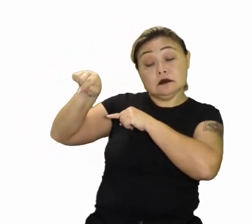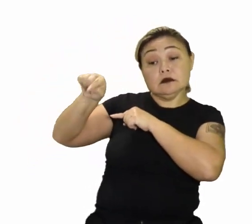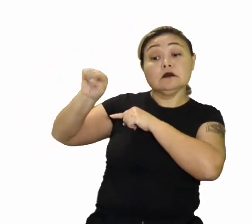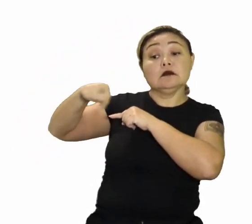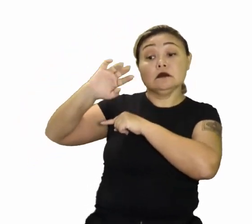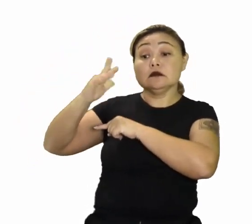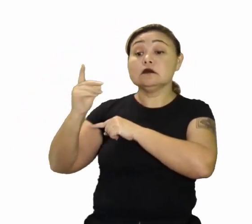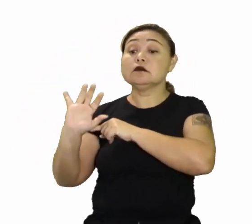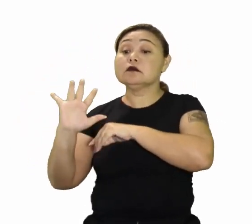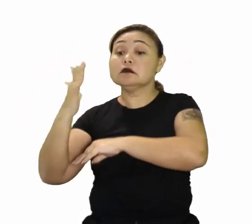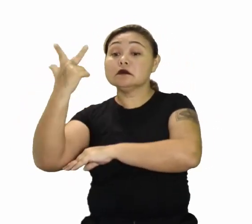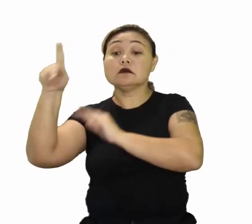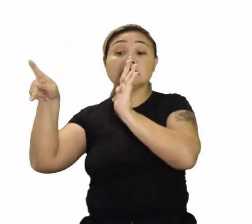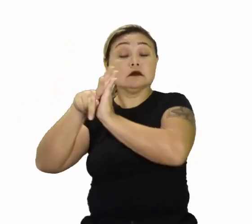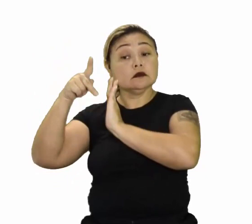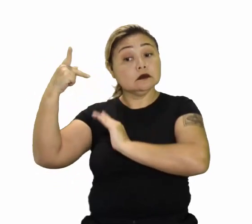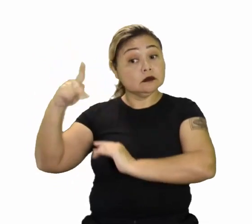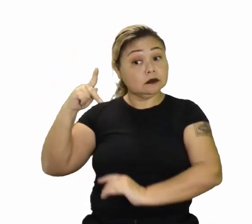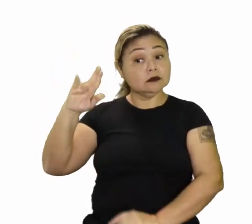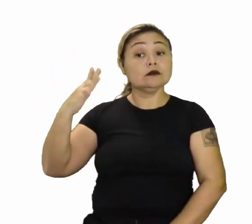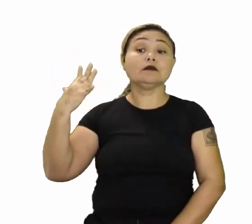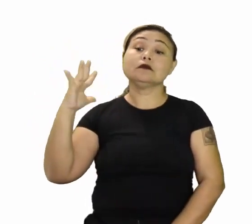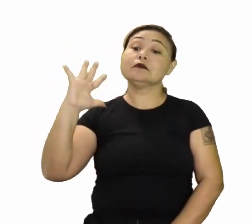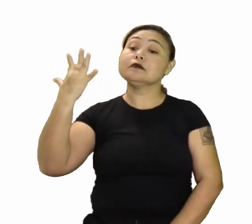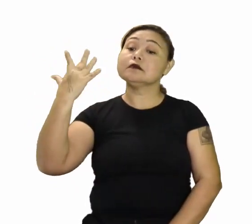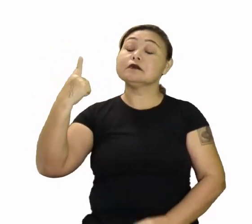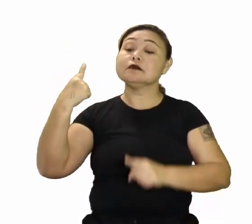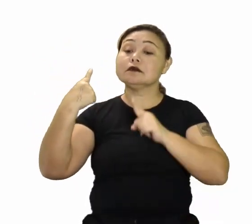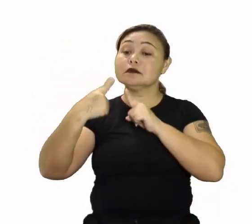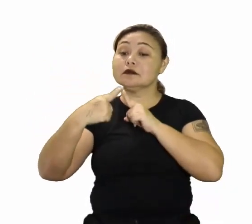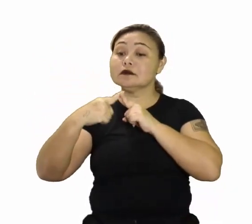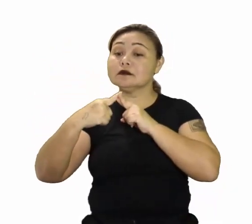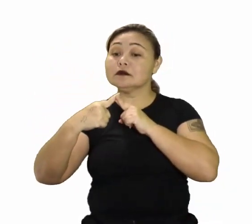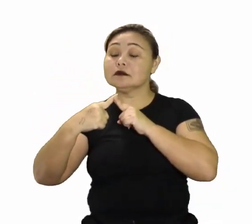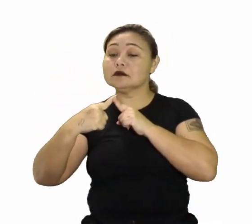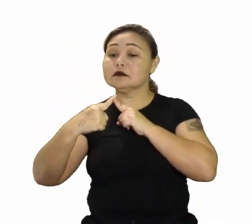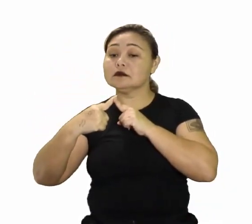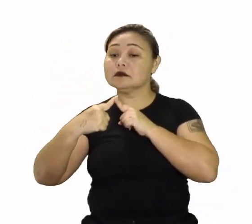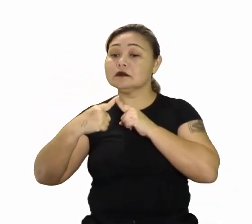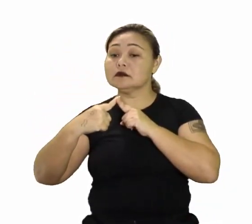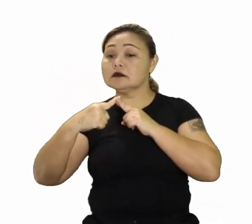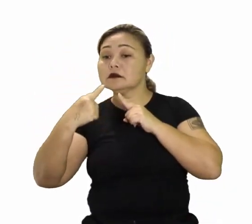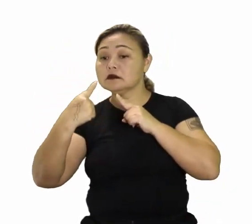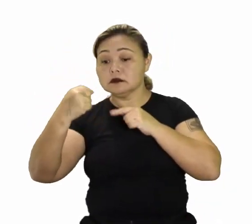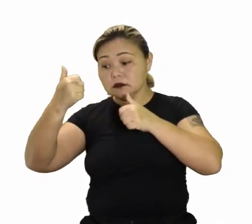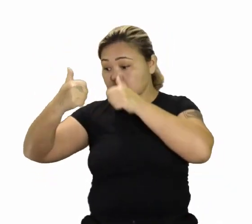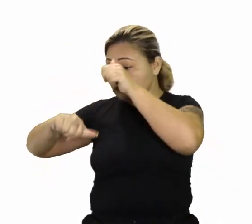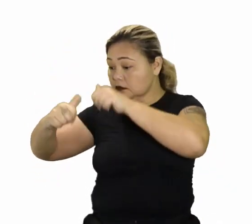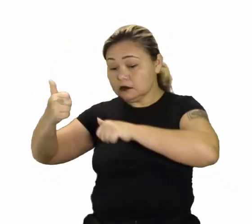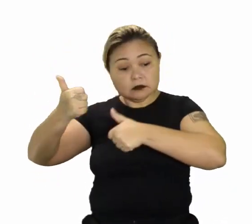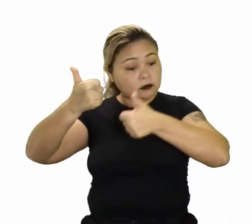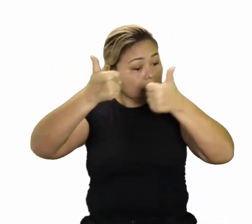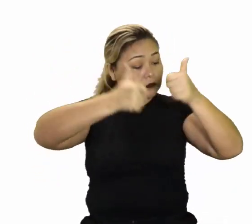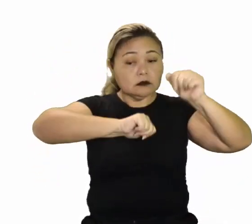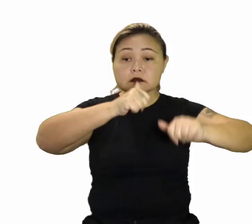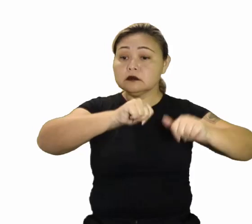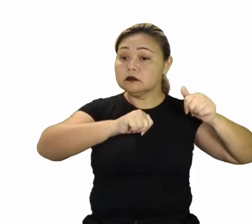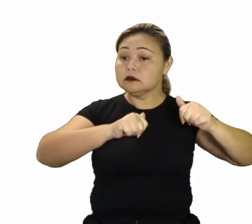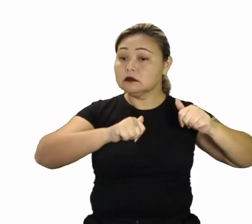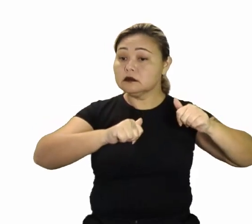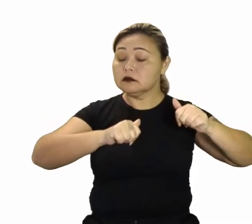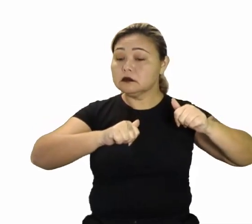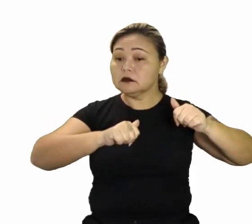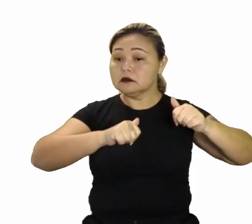polinizadores das plantas nativas, porque podem também, tem que fazer o levantamento do processo de